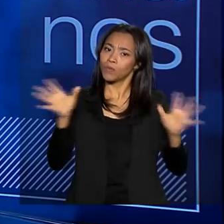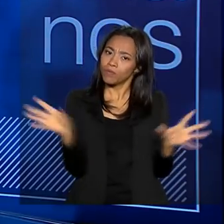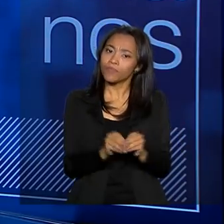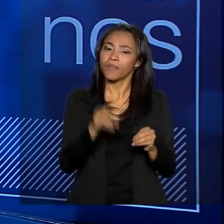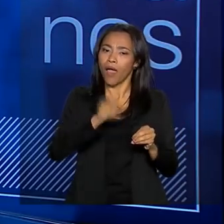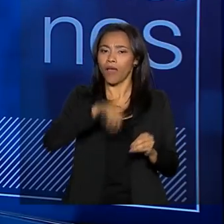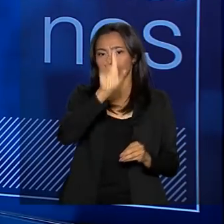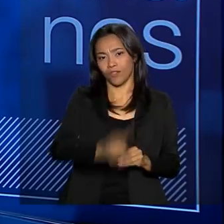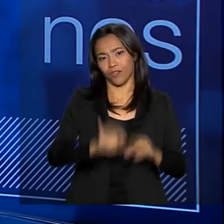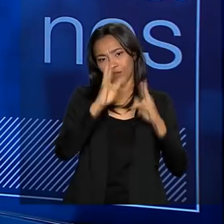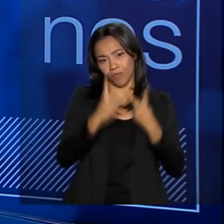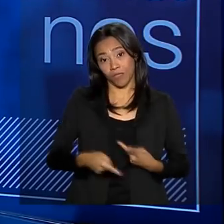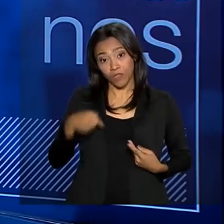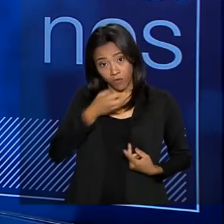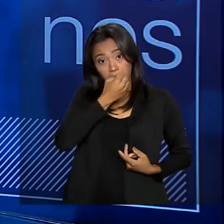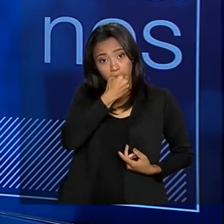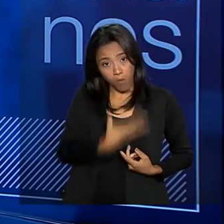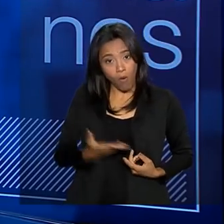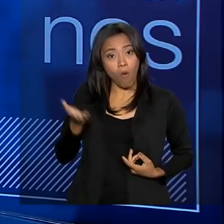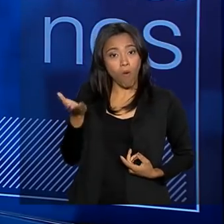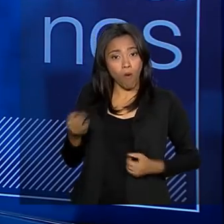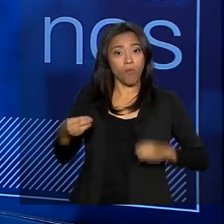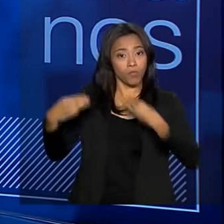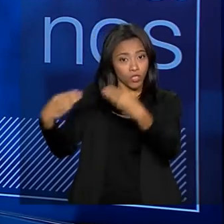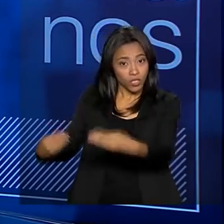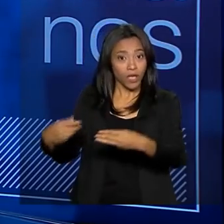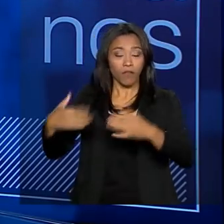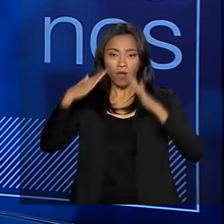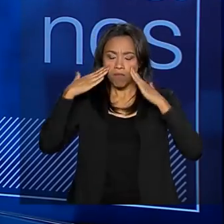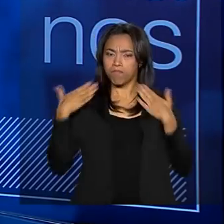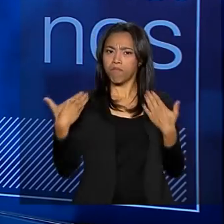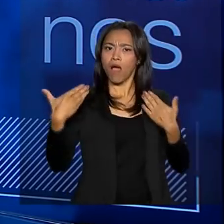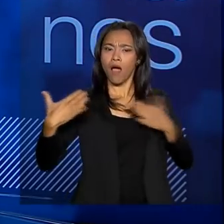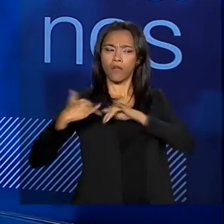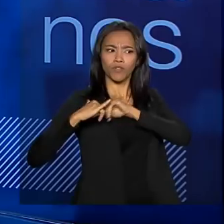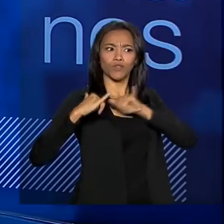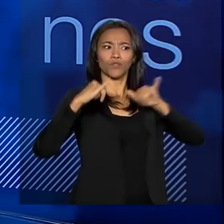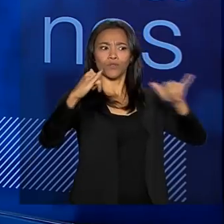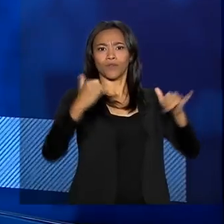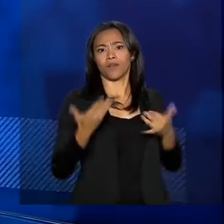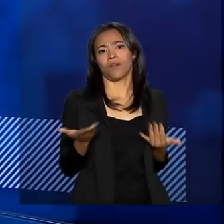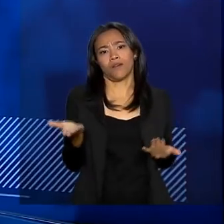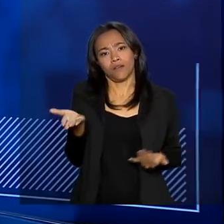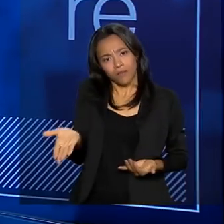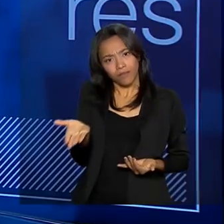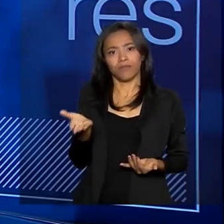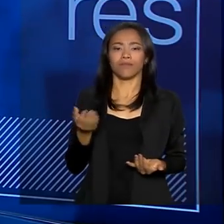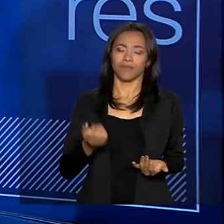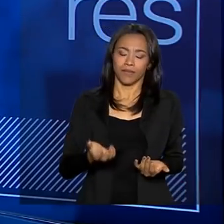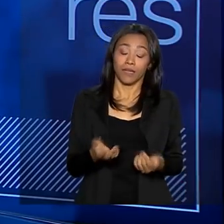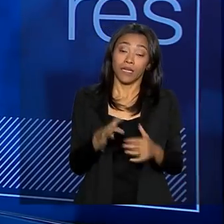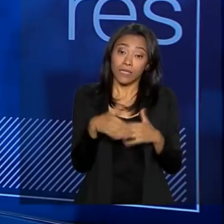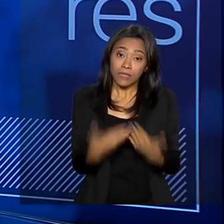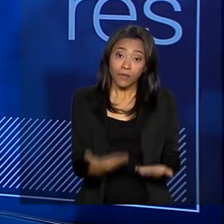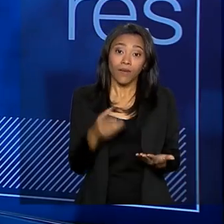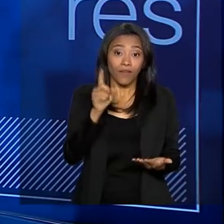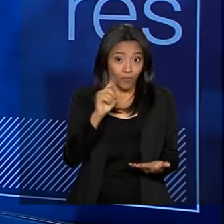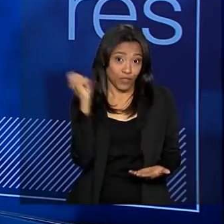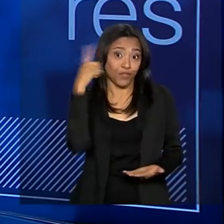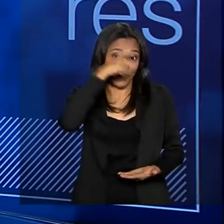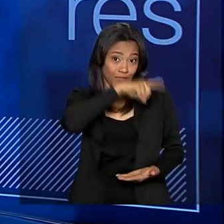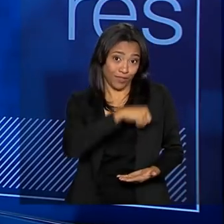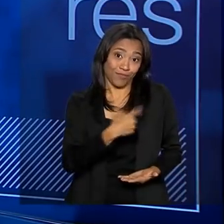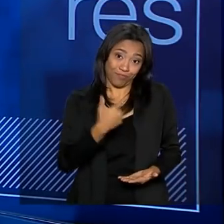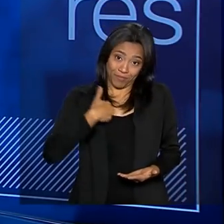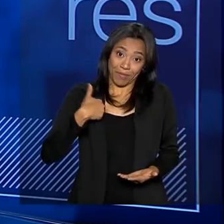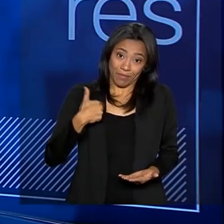sendo bom para o ministério. Acabou projetando essa nova formatação que o ministério ganhou. Então, foi difícil para